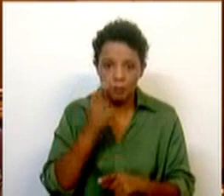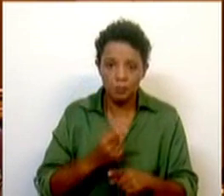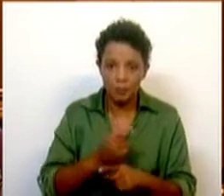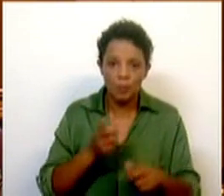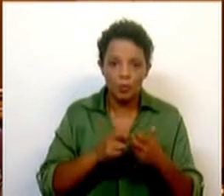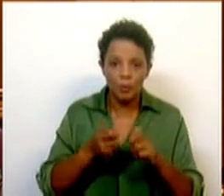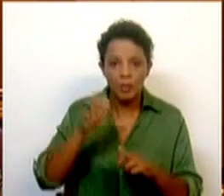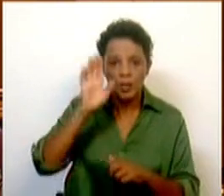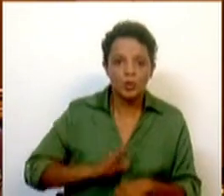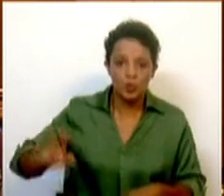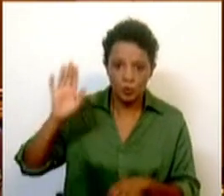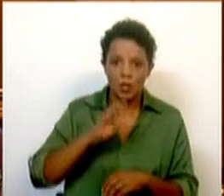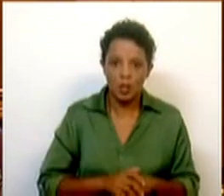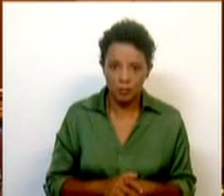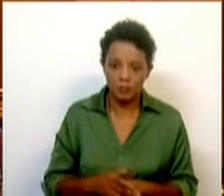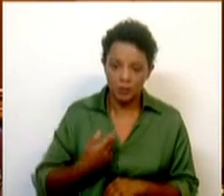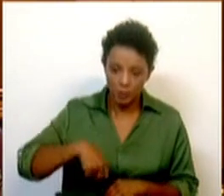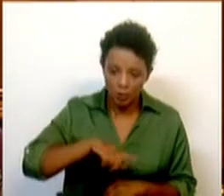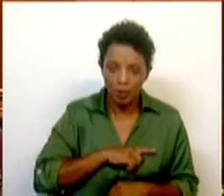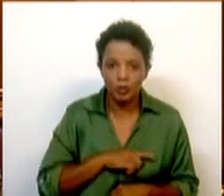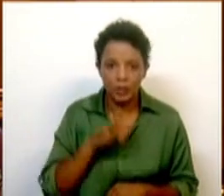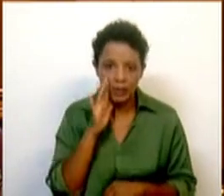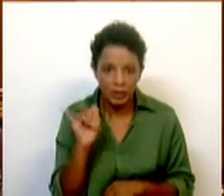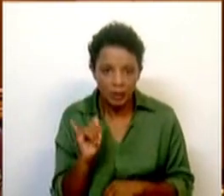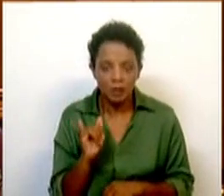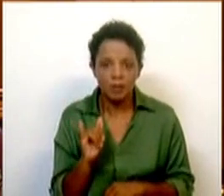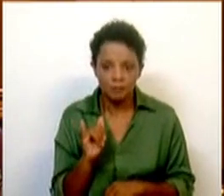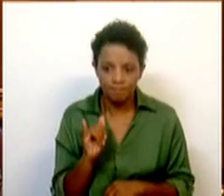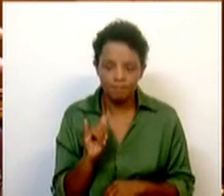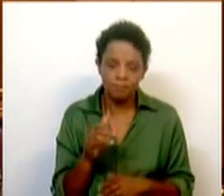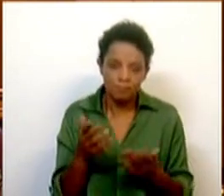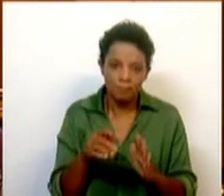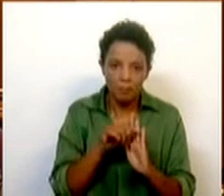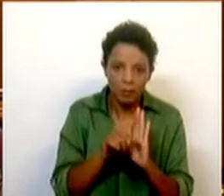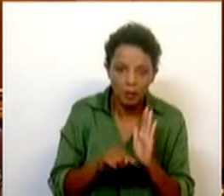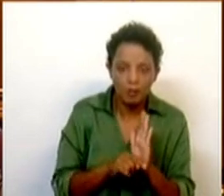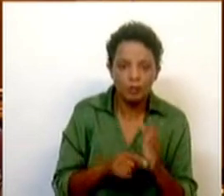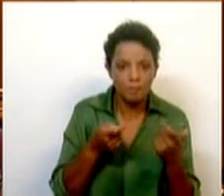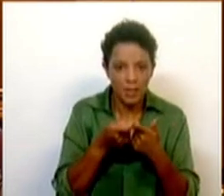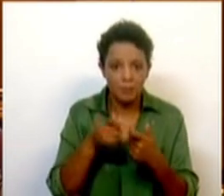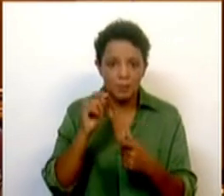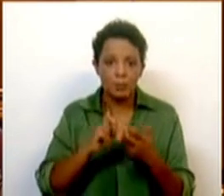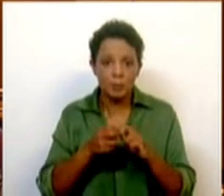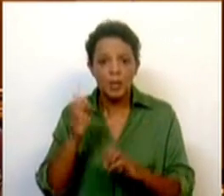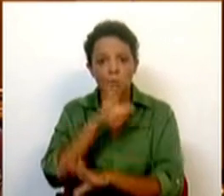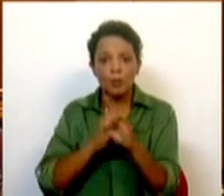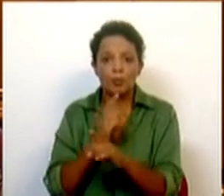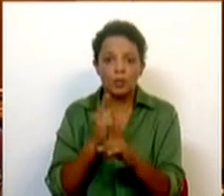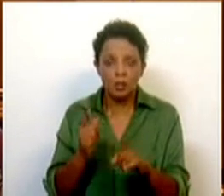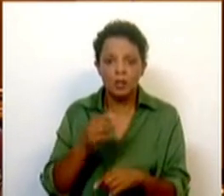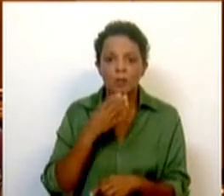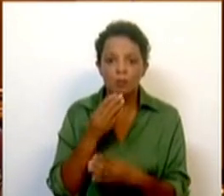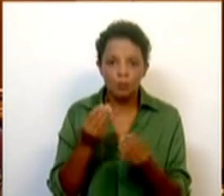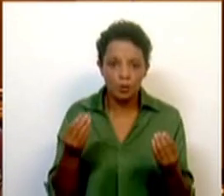é um problema nacional que estamos a tentar, para o qual estamos a adotar medidas. E é também um problema europeu porque é comum